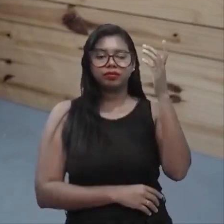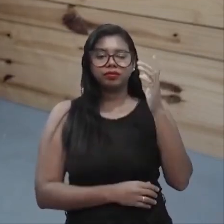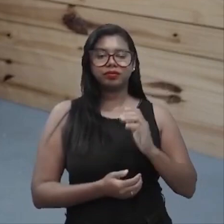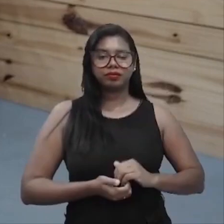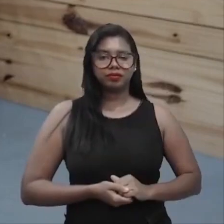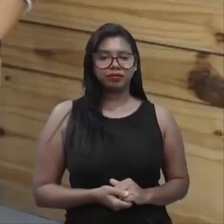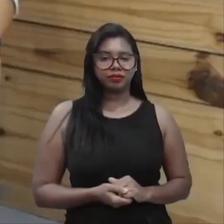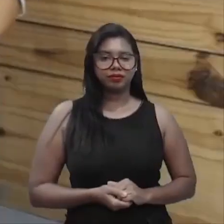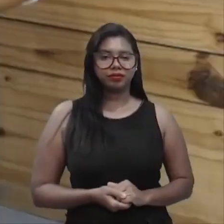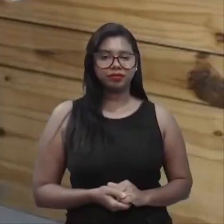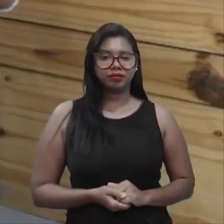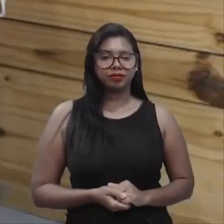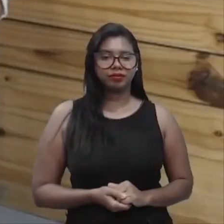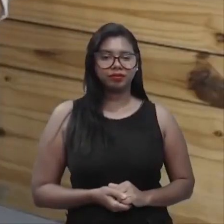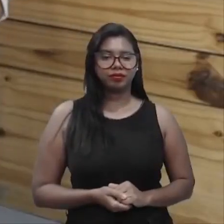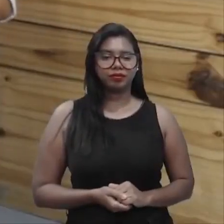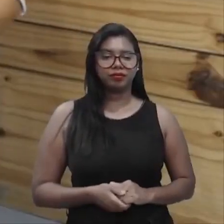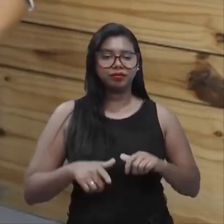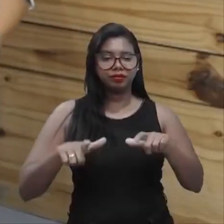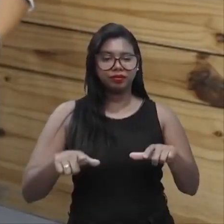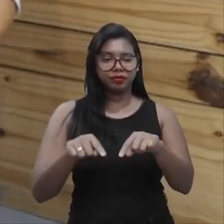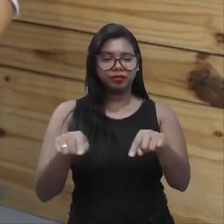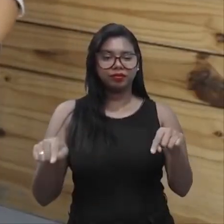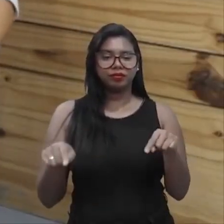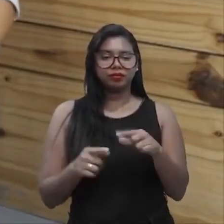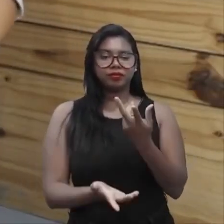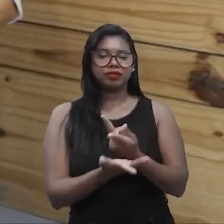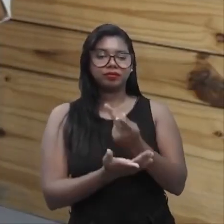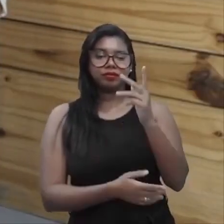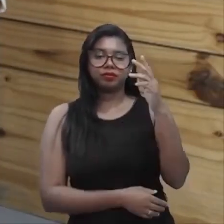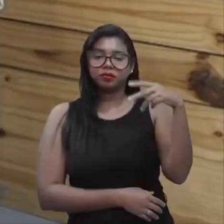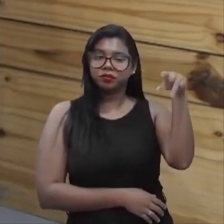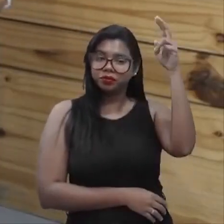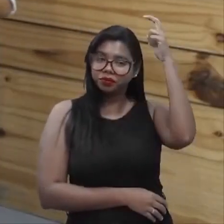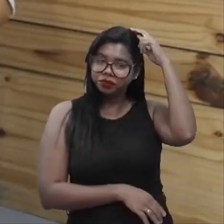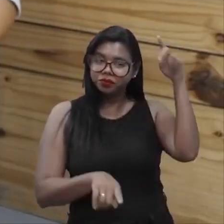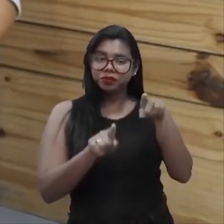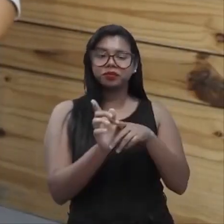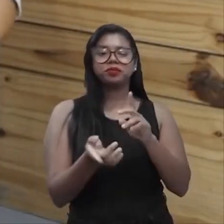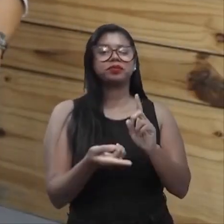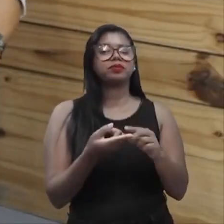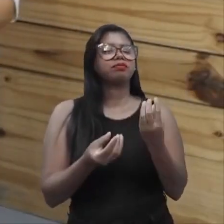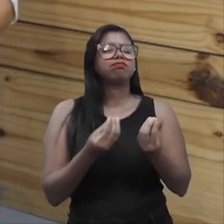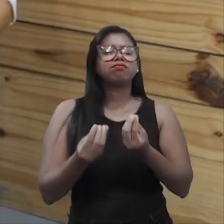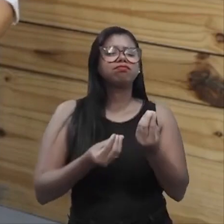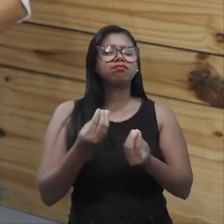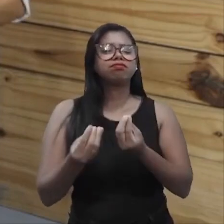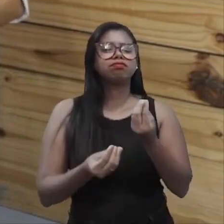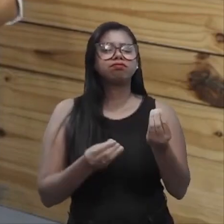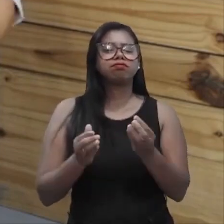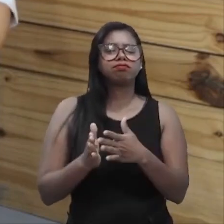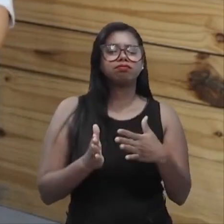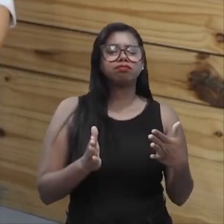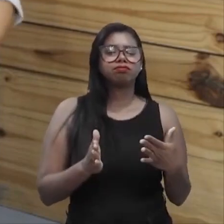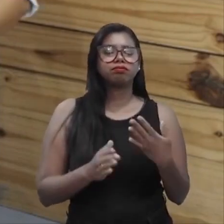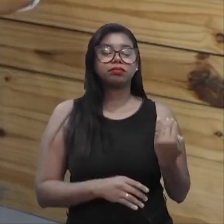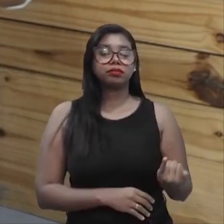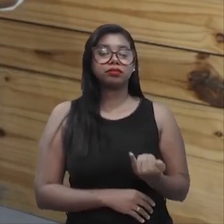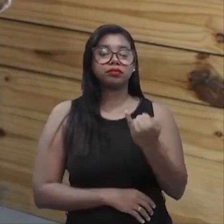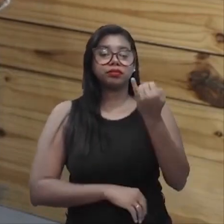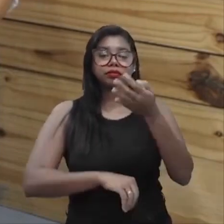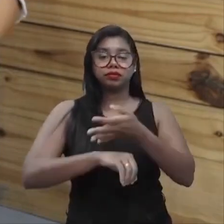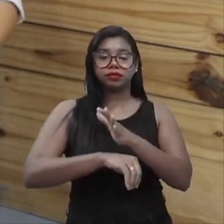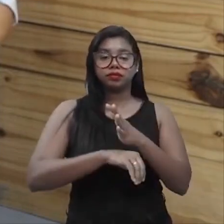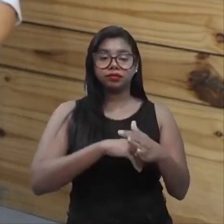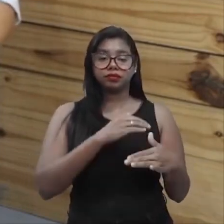relação ao espaço, envolve muito as questões culturais. Então, de que forma a qualidade é importante no treinamento e